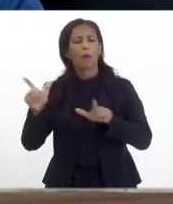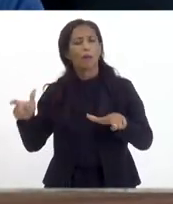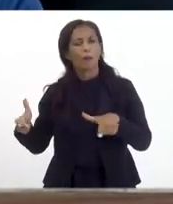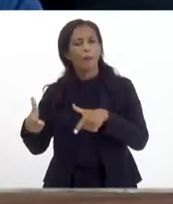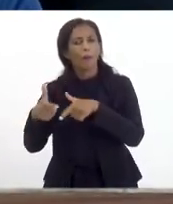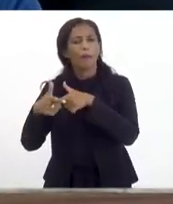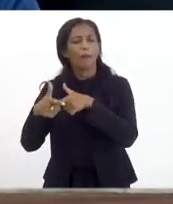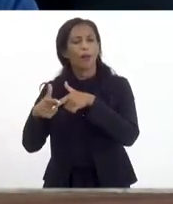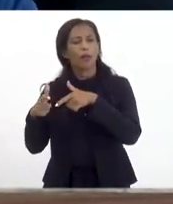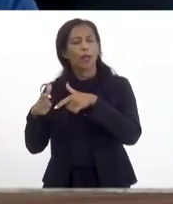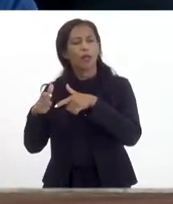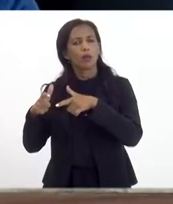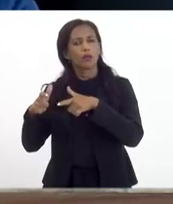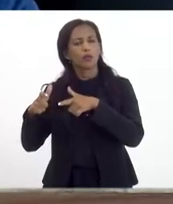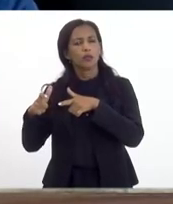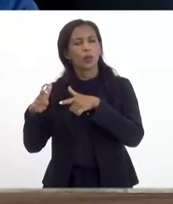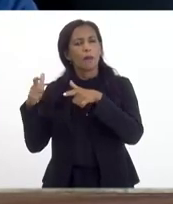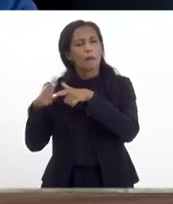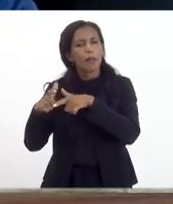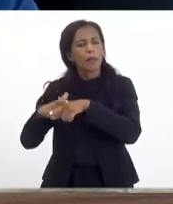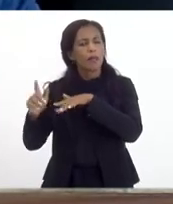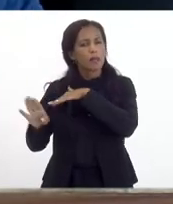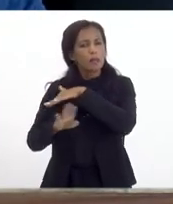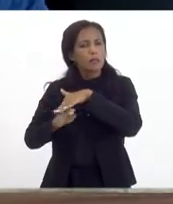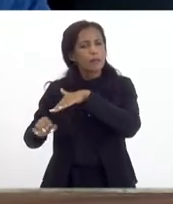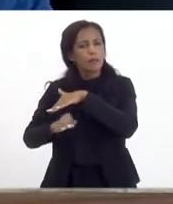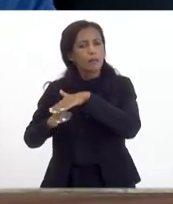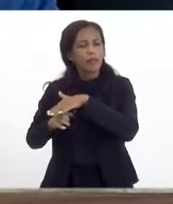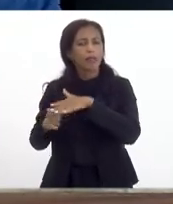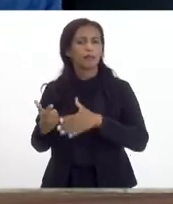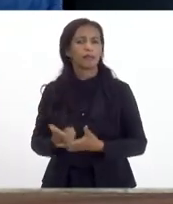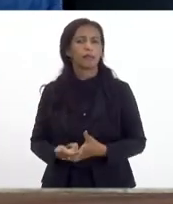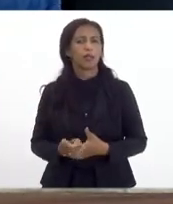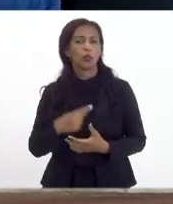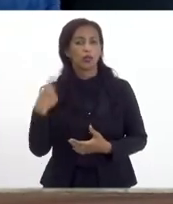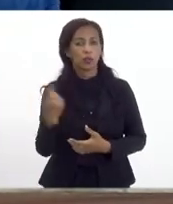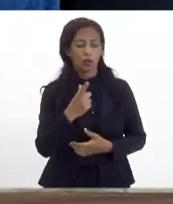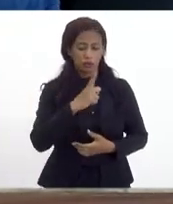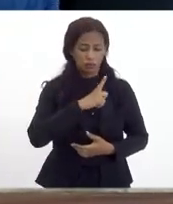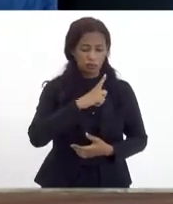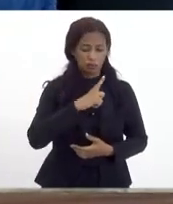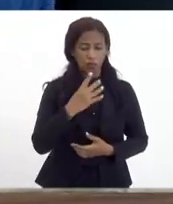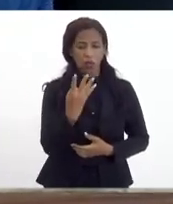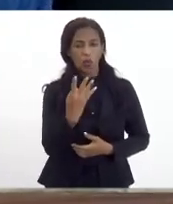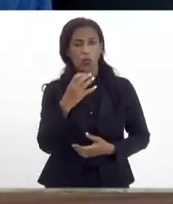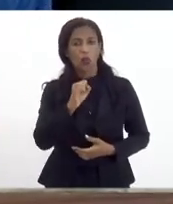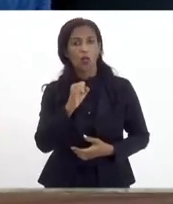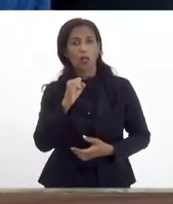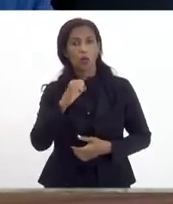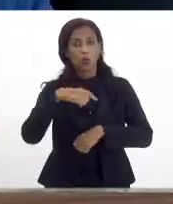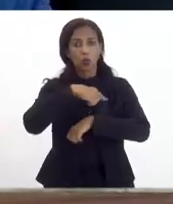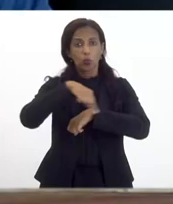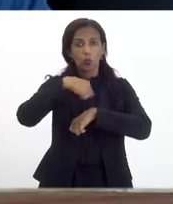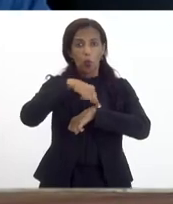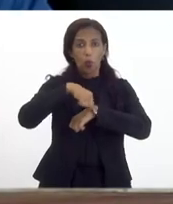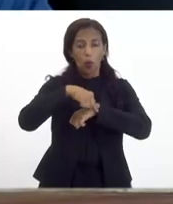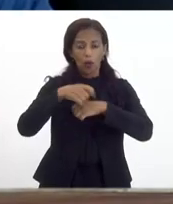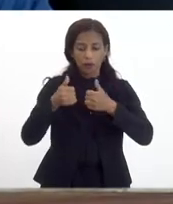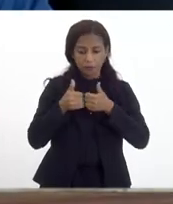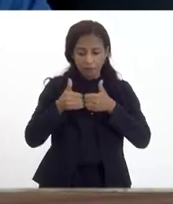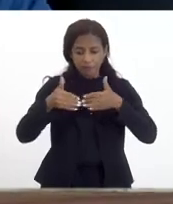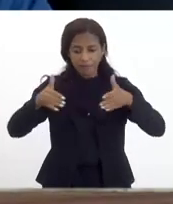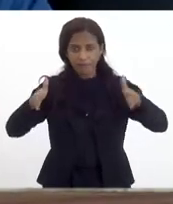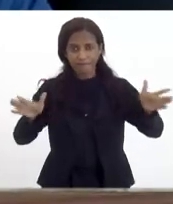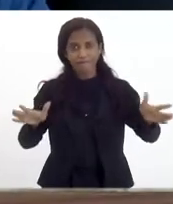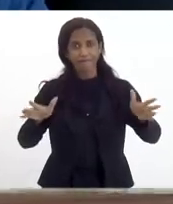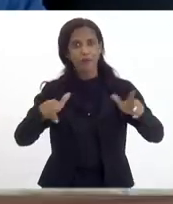empreendimentos micros e pequenos empresários nós tivemos em 48 horas da abertura da